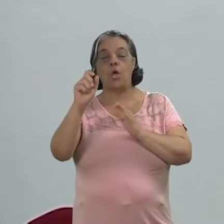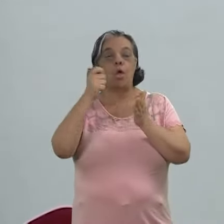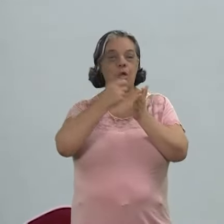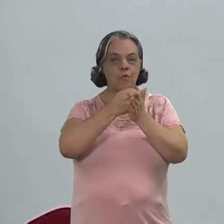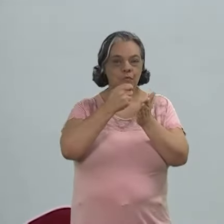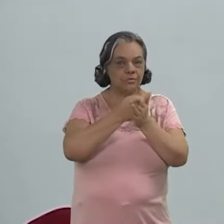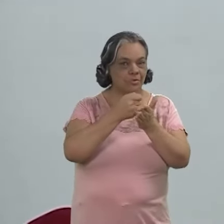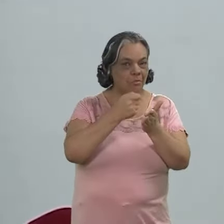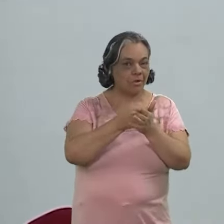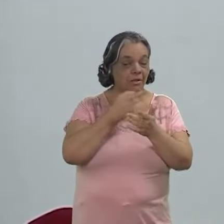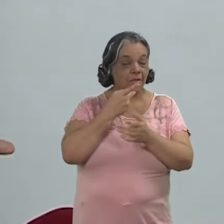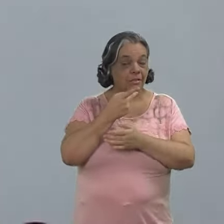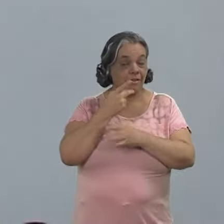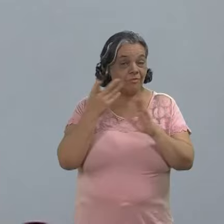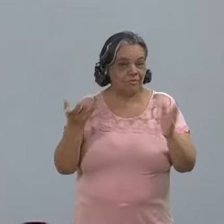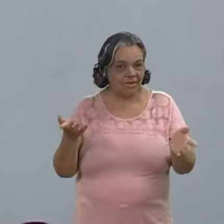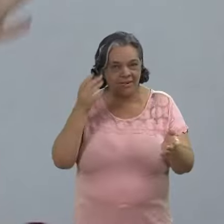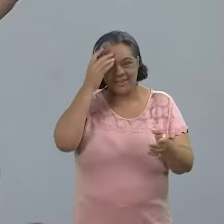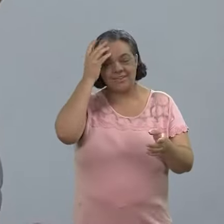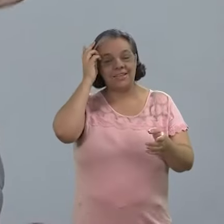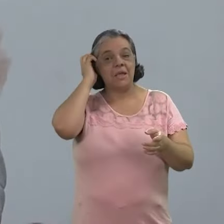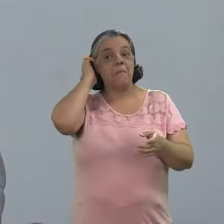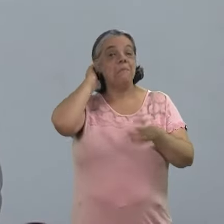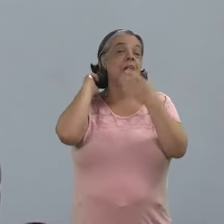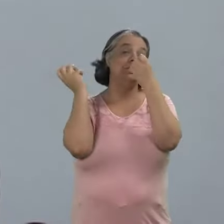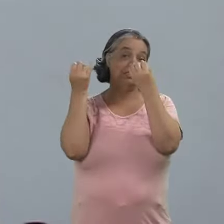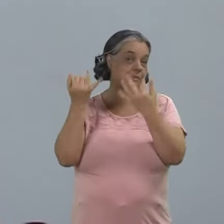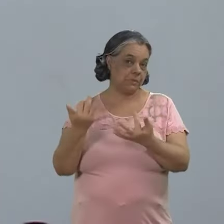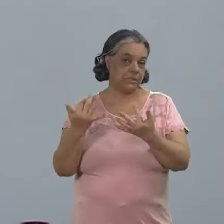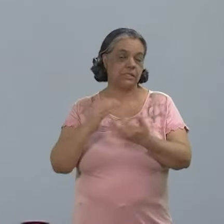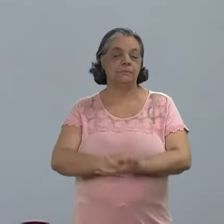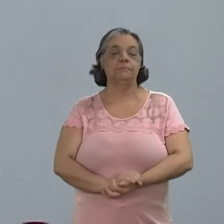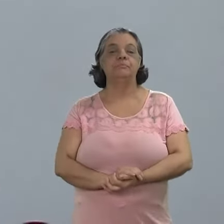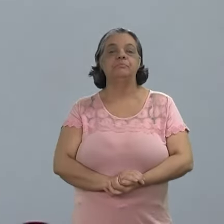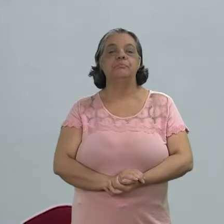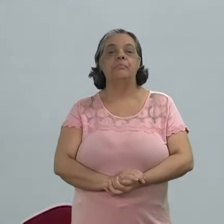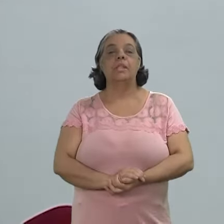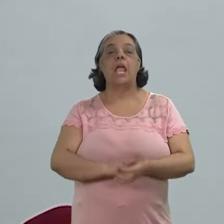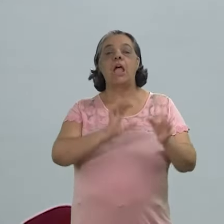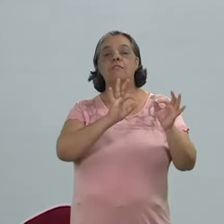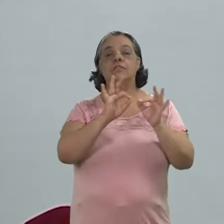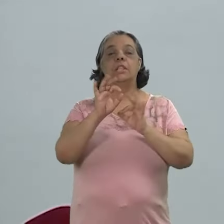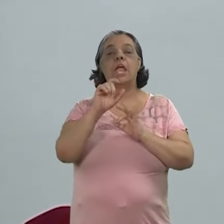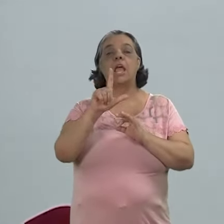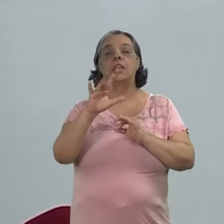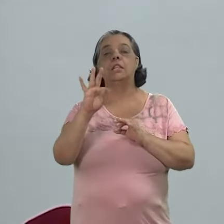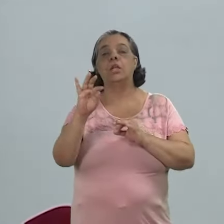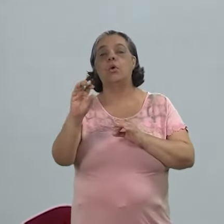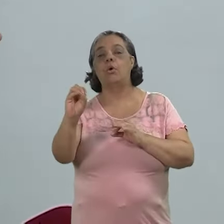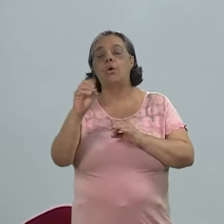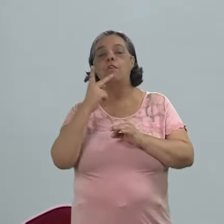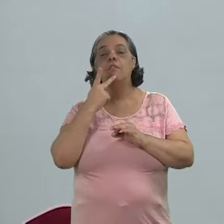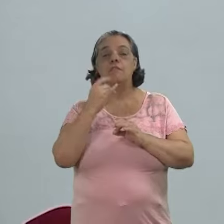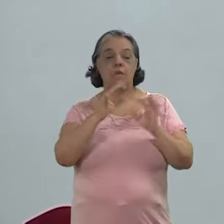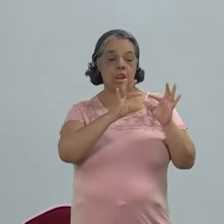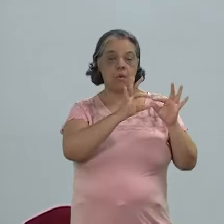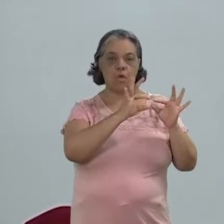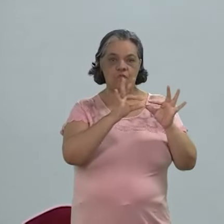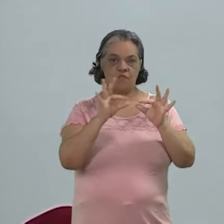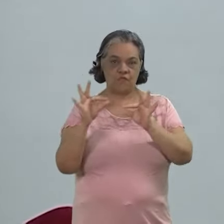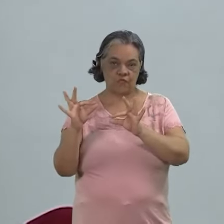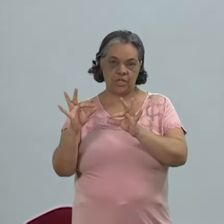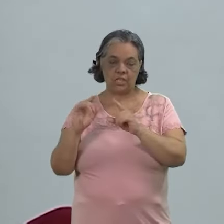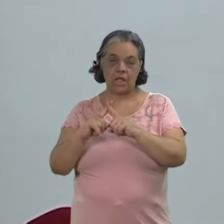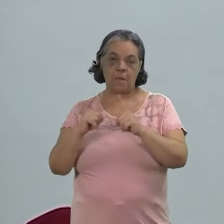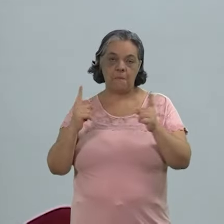obrigada a falar em termos técnicos aqui. Mas tu explica aí para a gente. Explico, explico. A fita LTO é, como o nome diz, uma